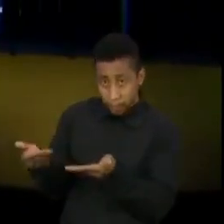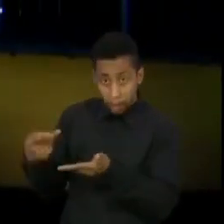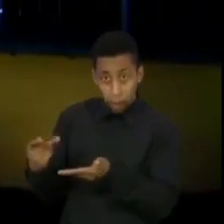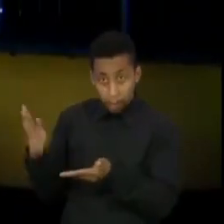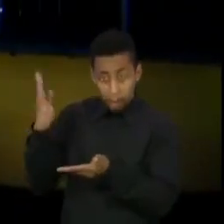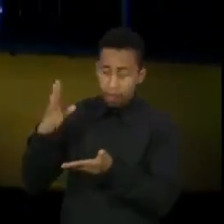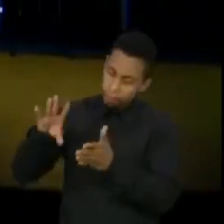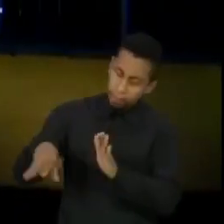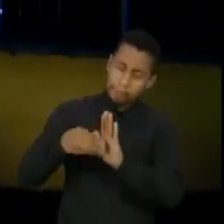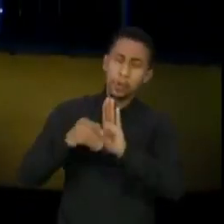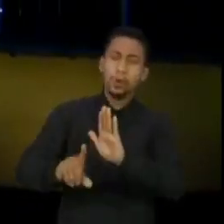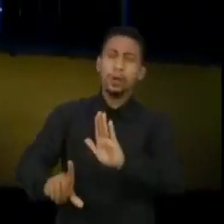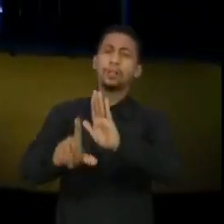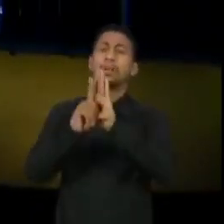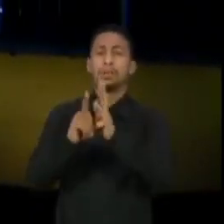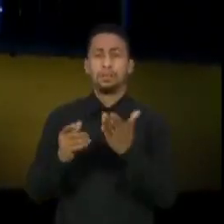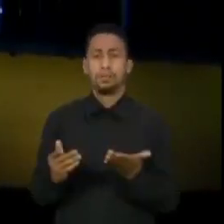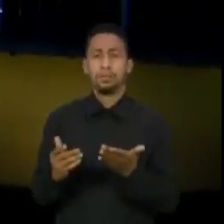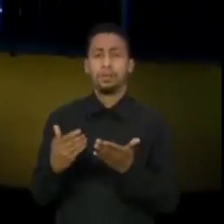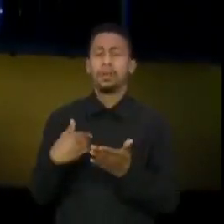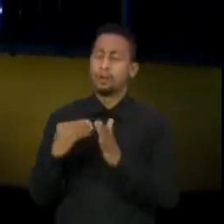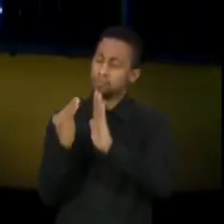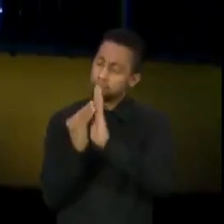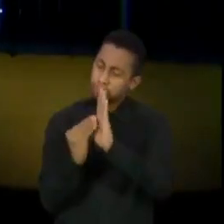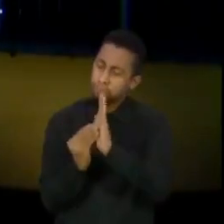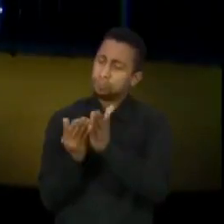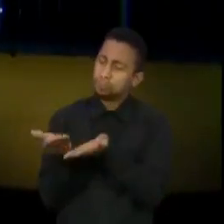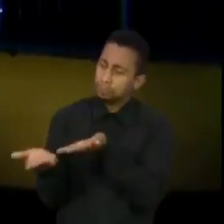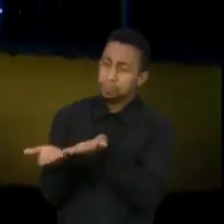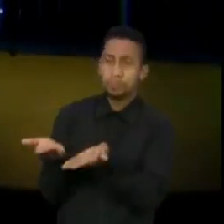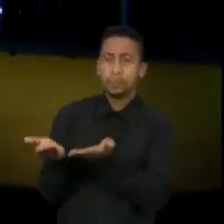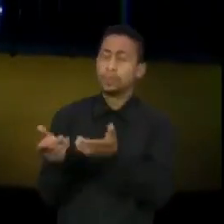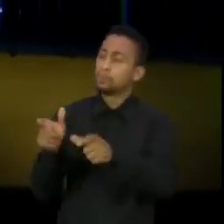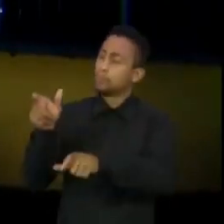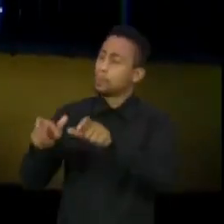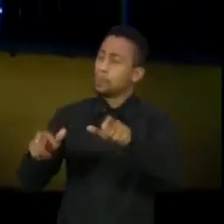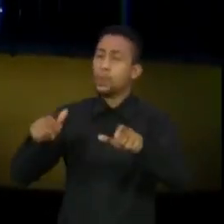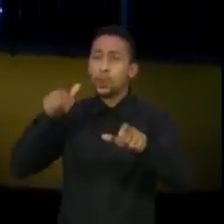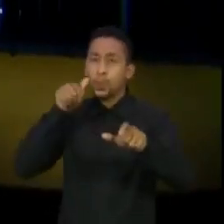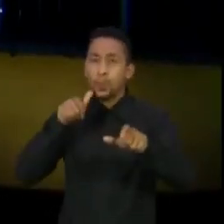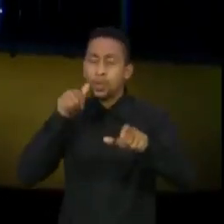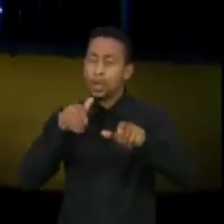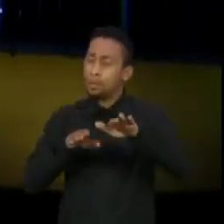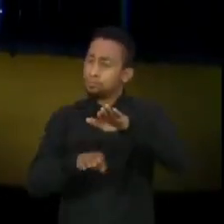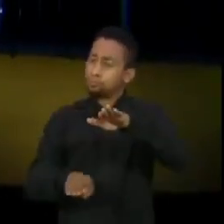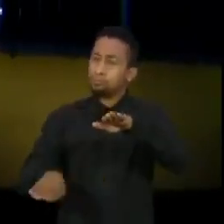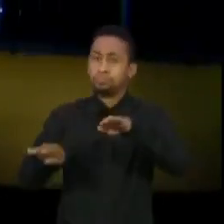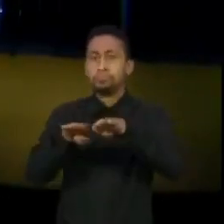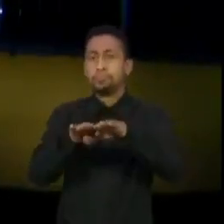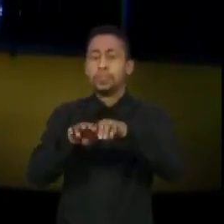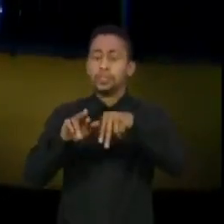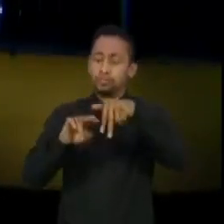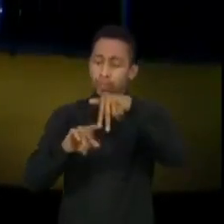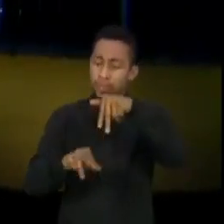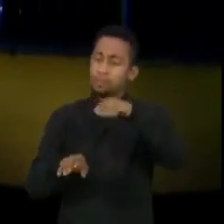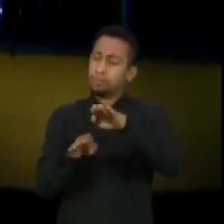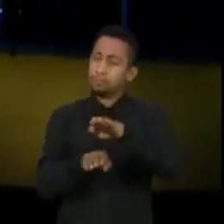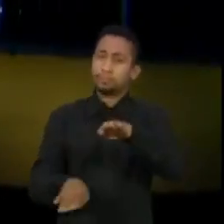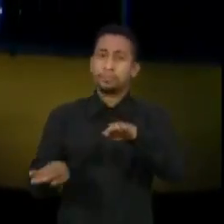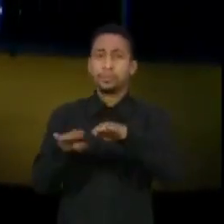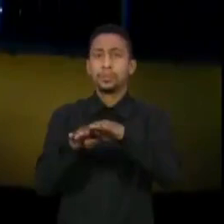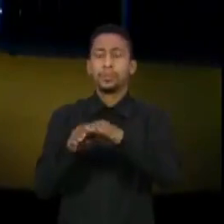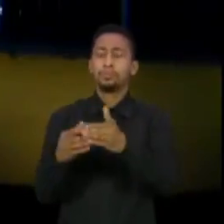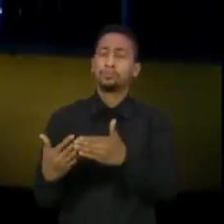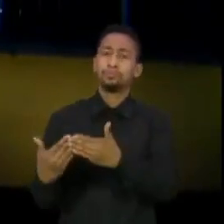cuidei com muito carinho dessa agenda de igualdade da mulher, de gênero. E carrego comigo, Thaís,